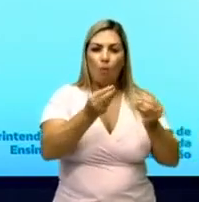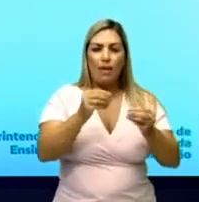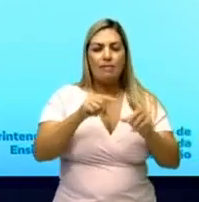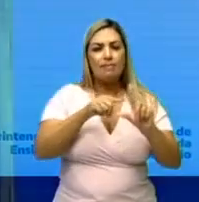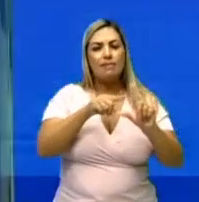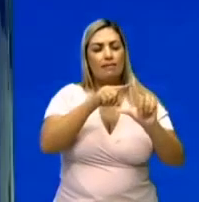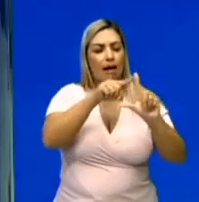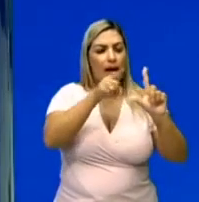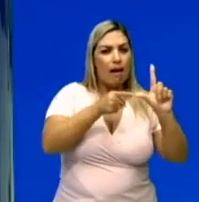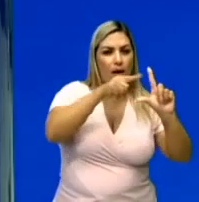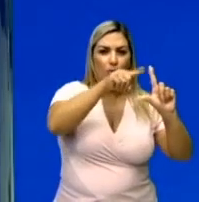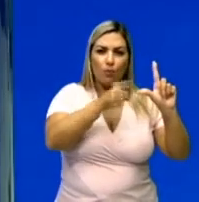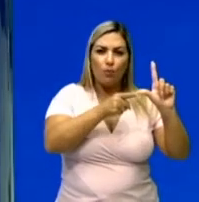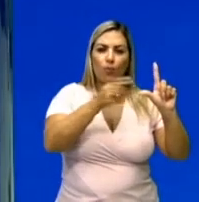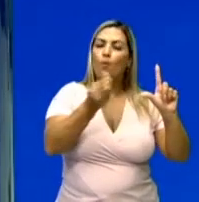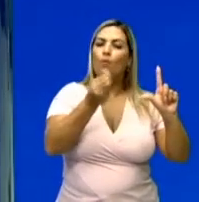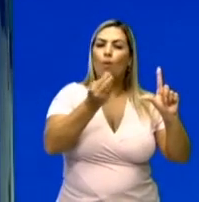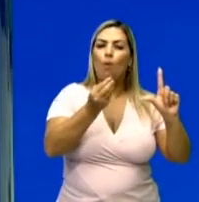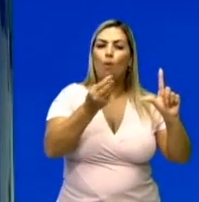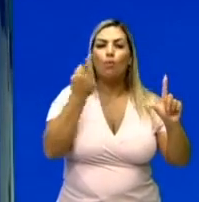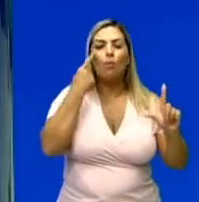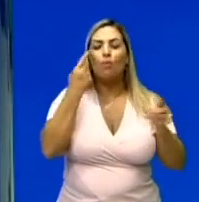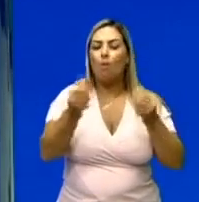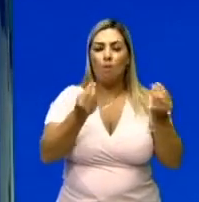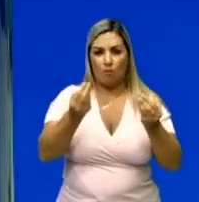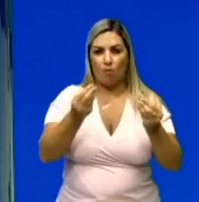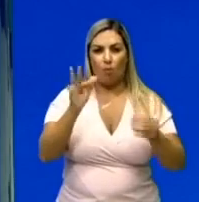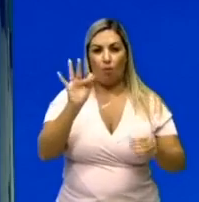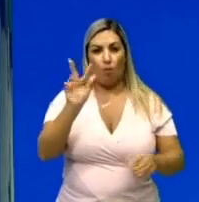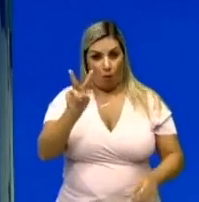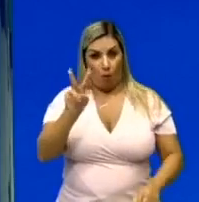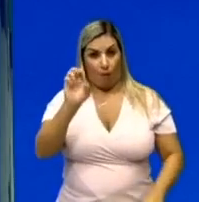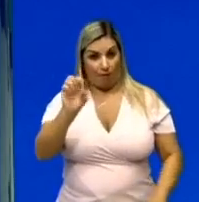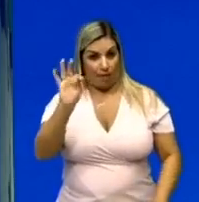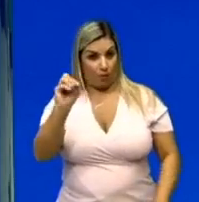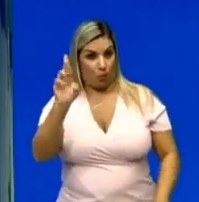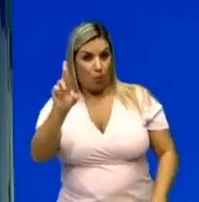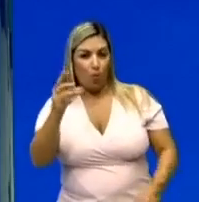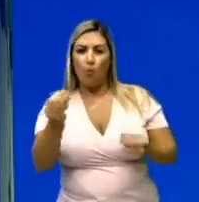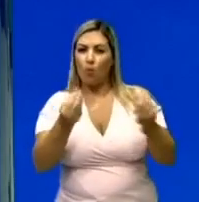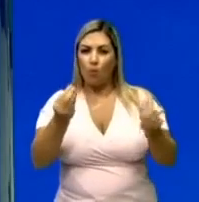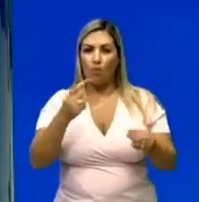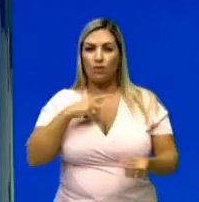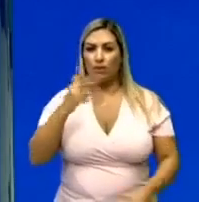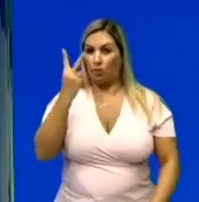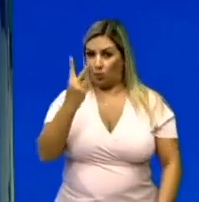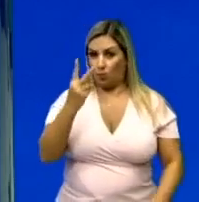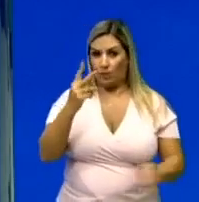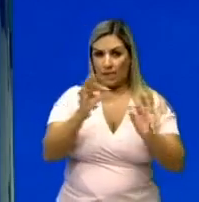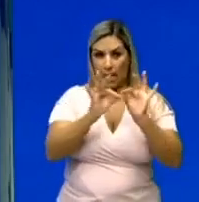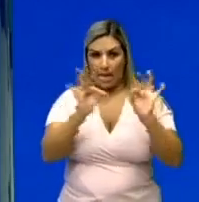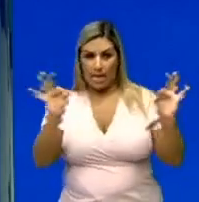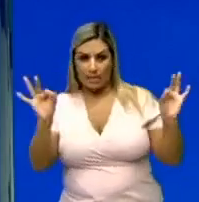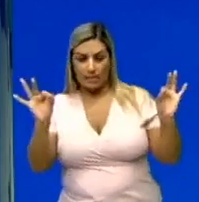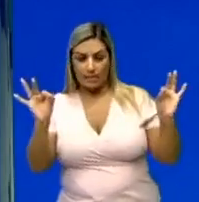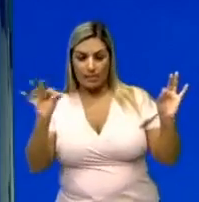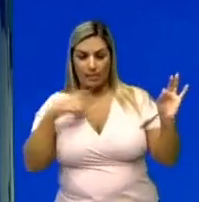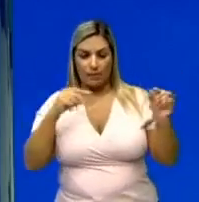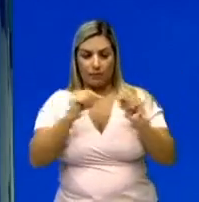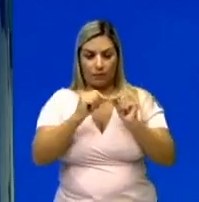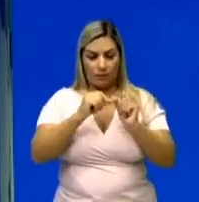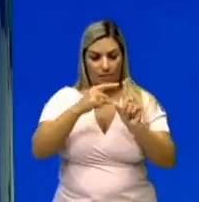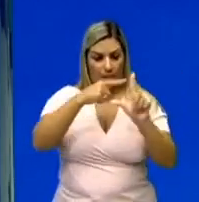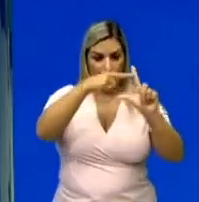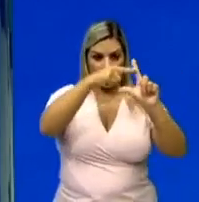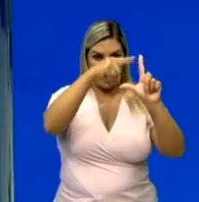o ângulo formado entre esses dois vetores? Bem, se eu tenho duas retas, dois vetores fazendo